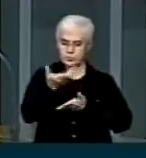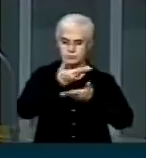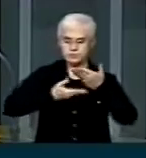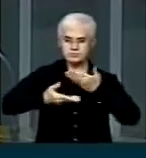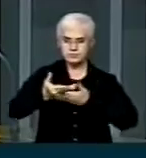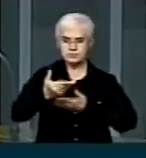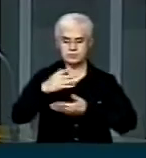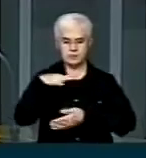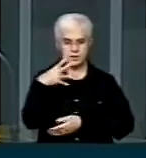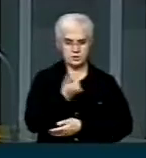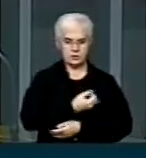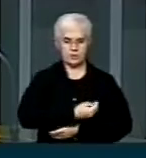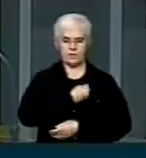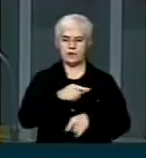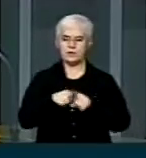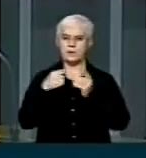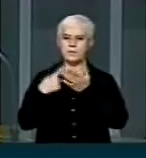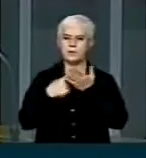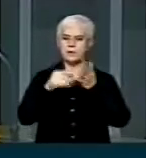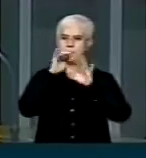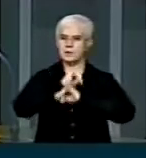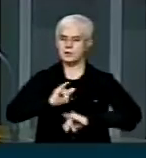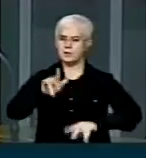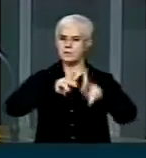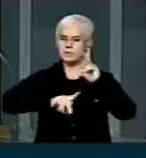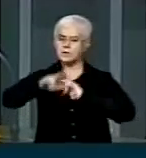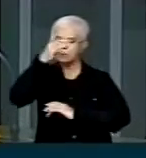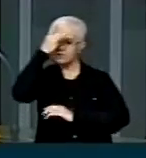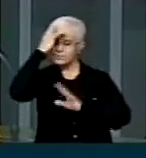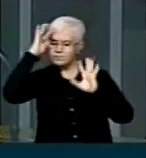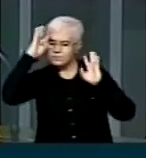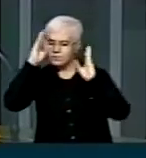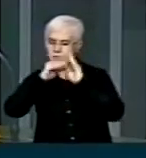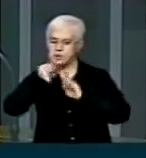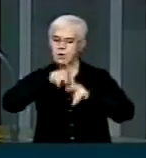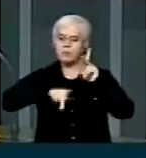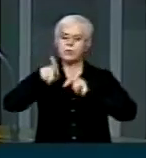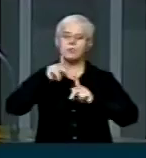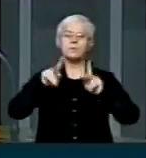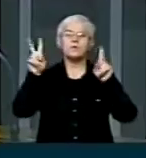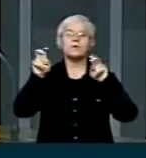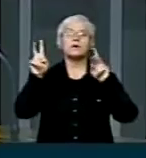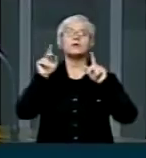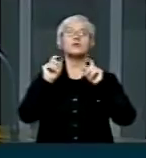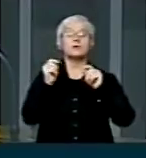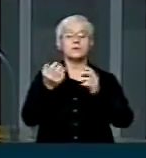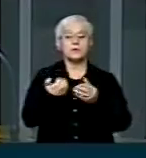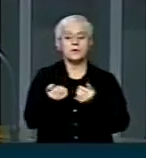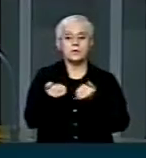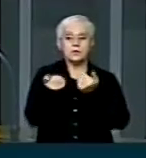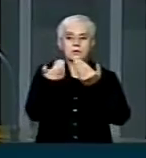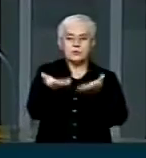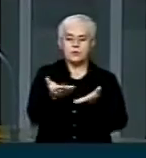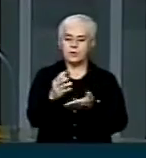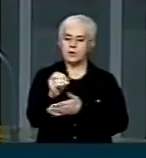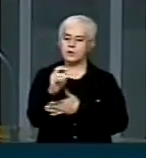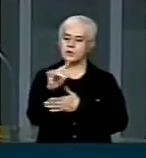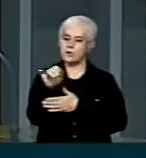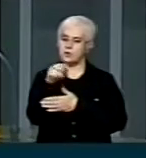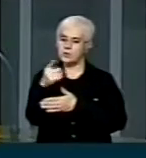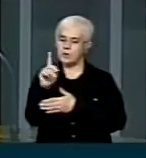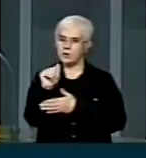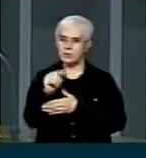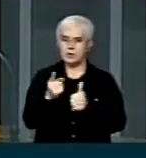bem como das campanhas públicas para a conscientização da população a respeito da doação de órgãos. O